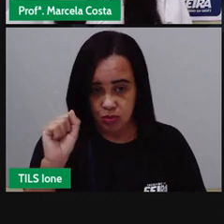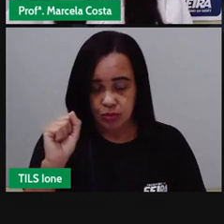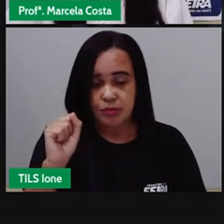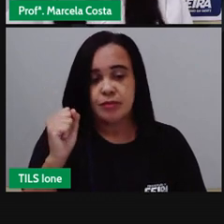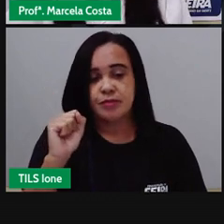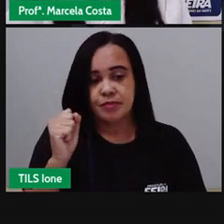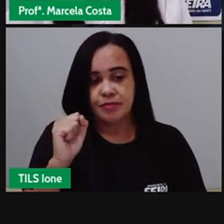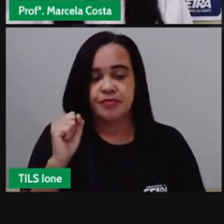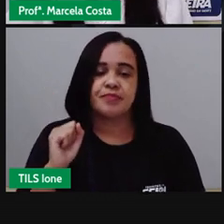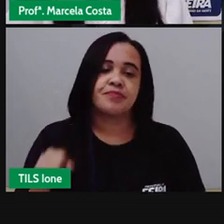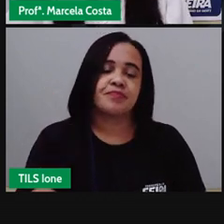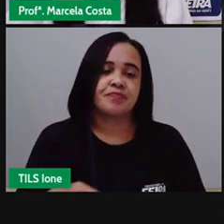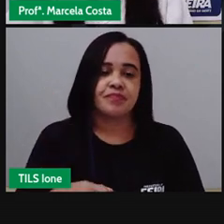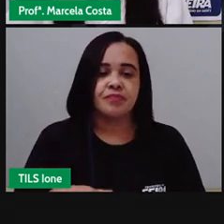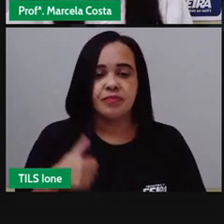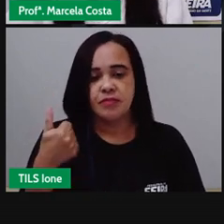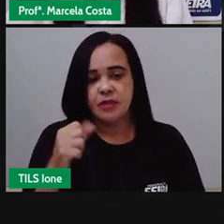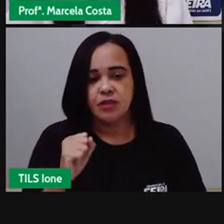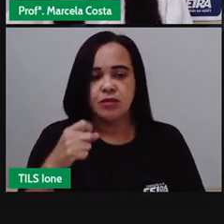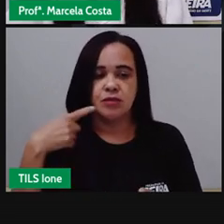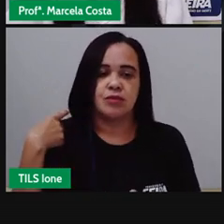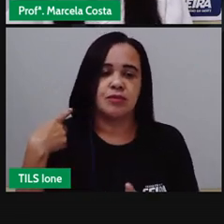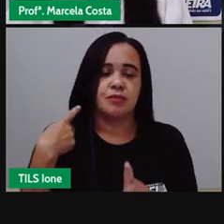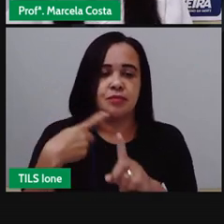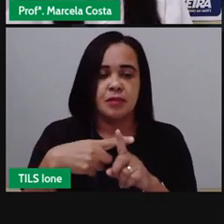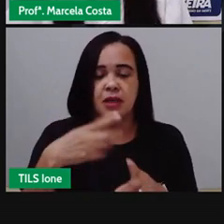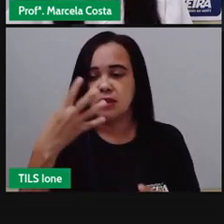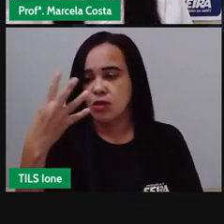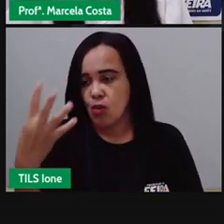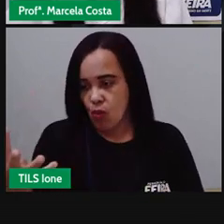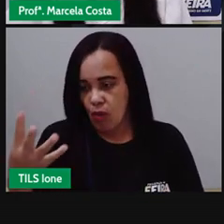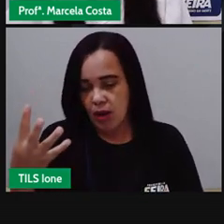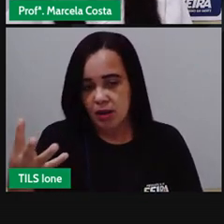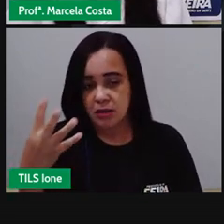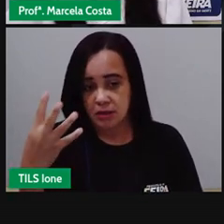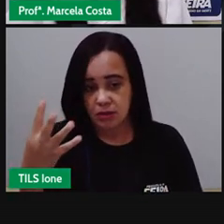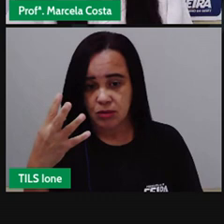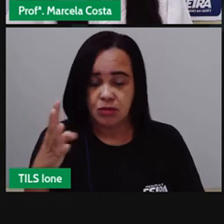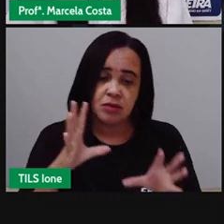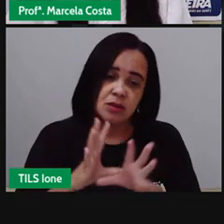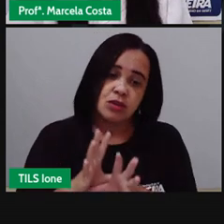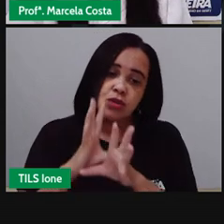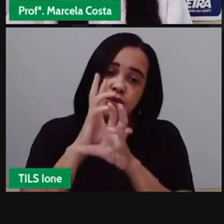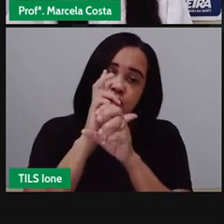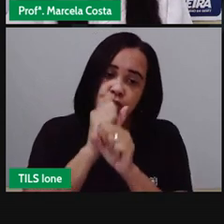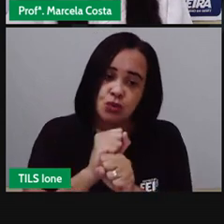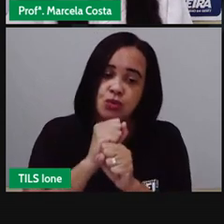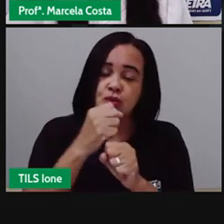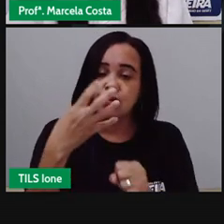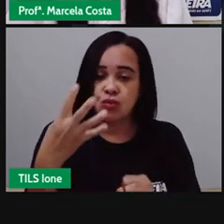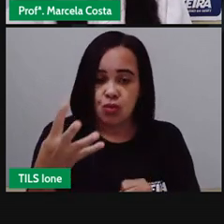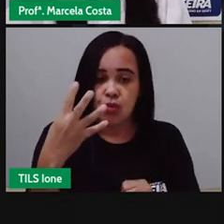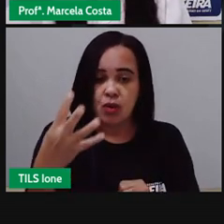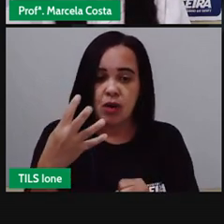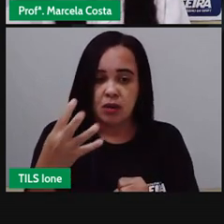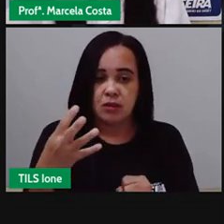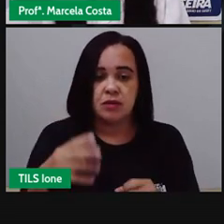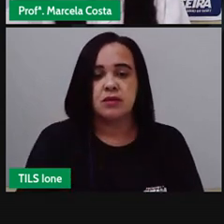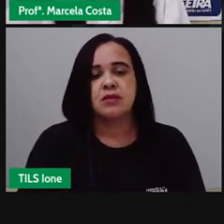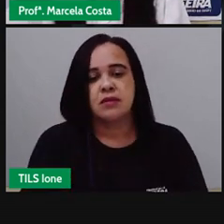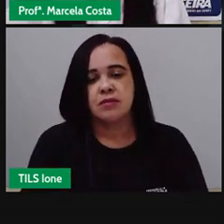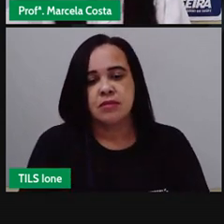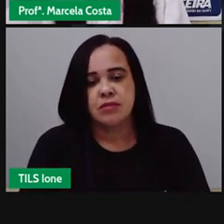e dezoito somado aqui ao número quatro que foi a quantidade de crianças que escolheram o brinquedo